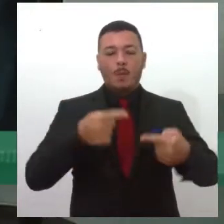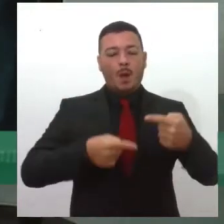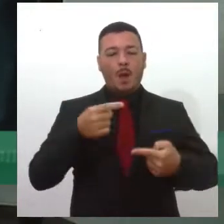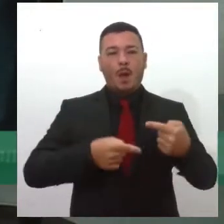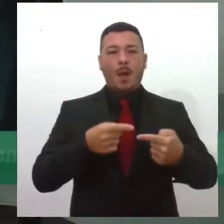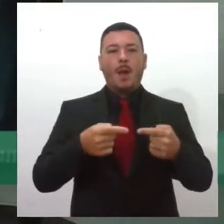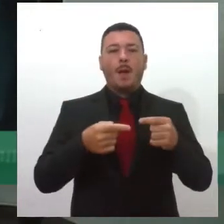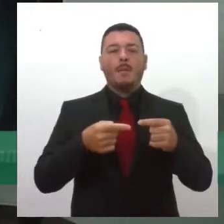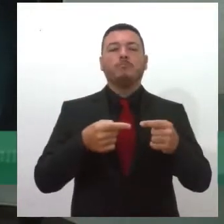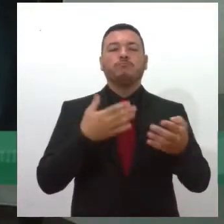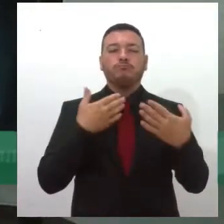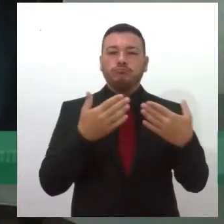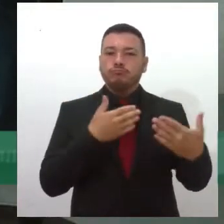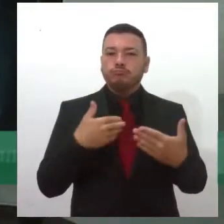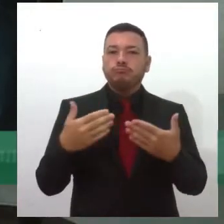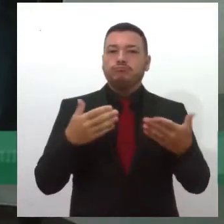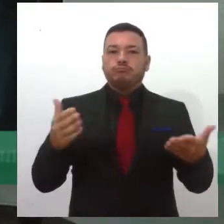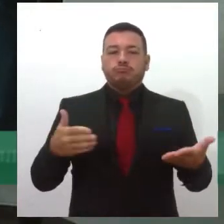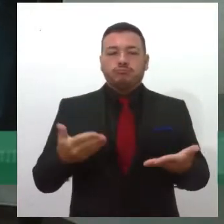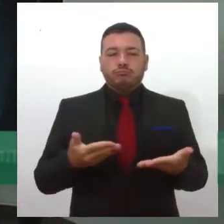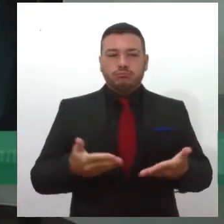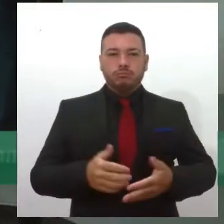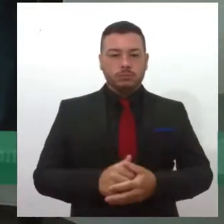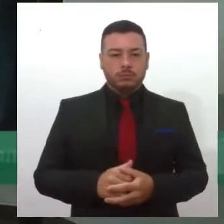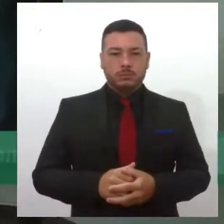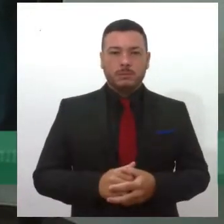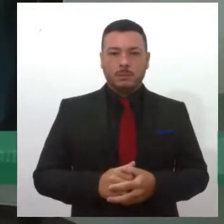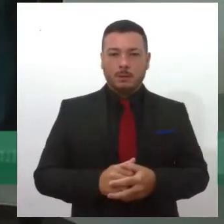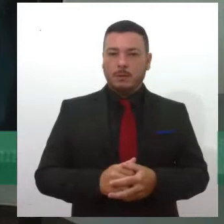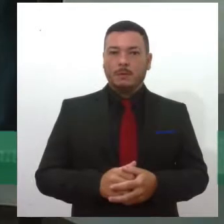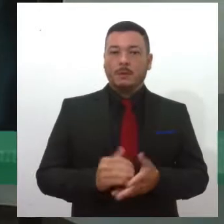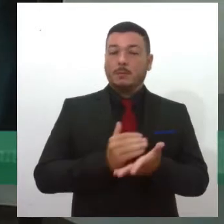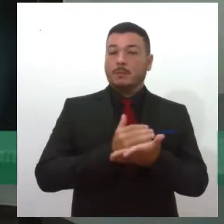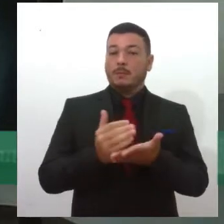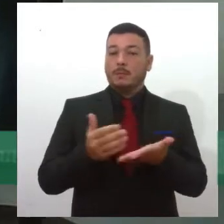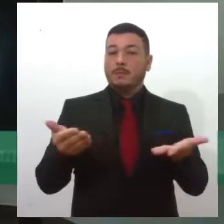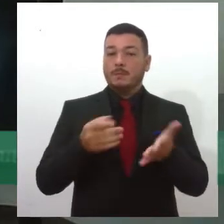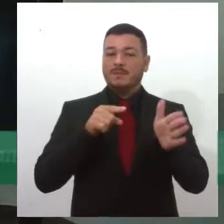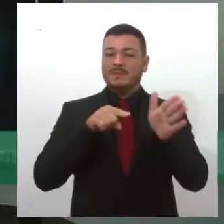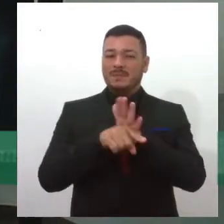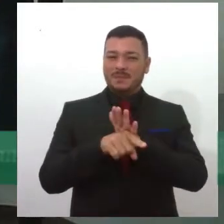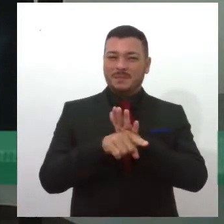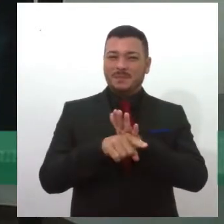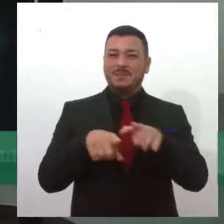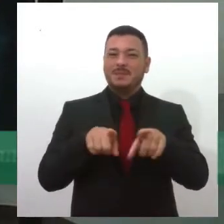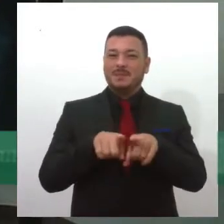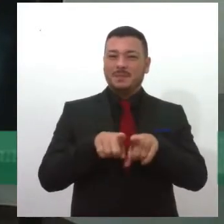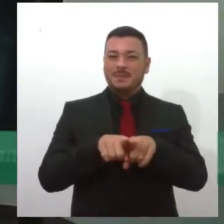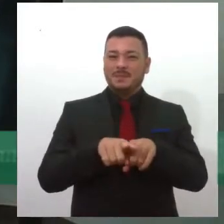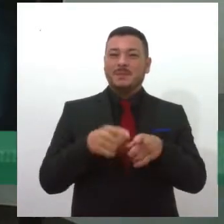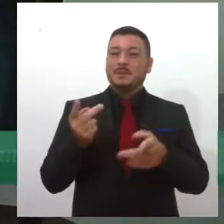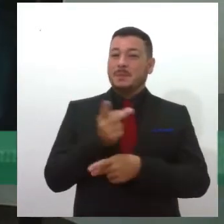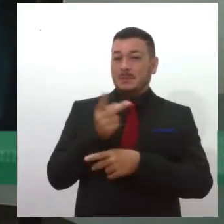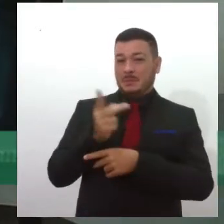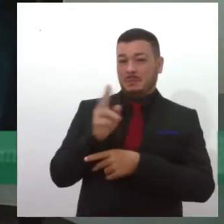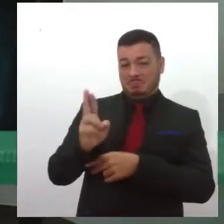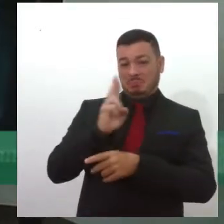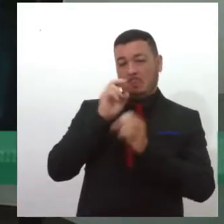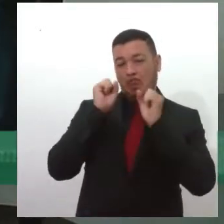aqui com a gente, né? E vou começar perguntando, e a pergunta vai para os dois.